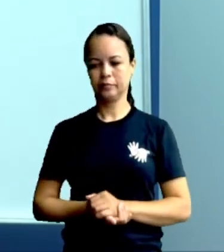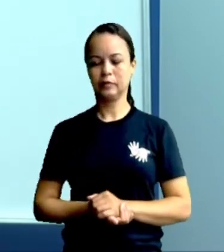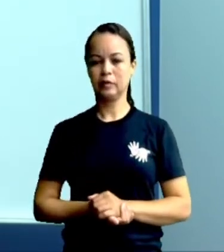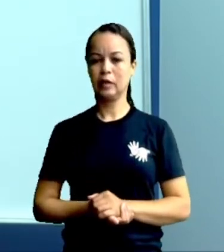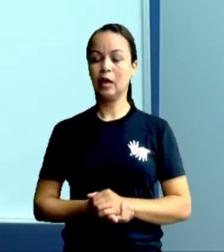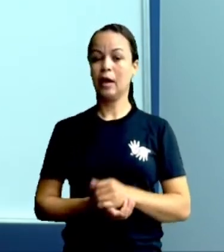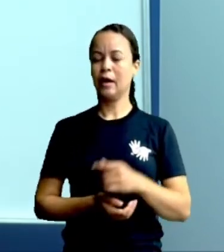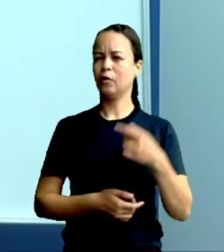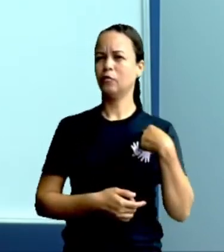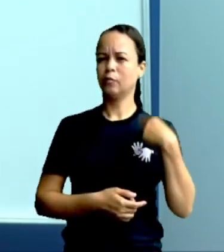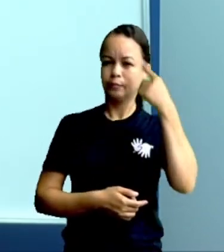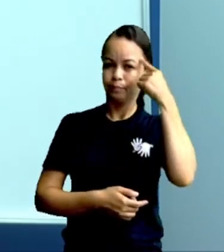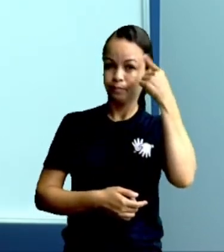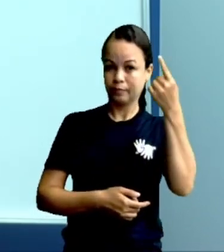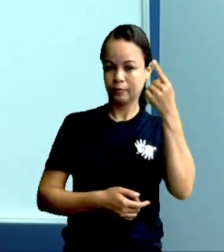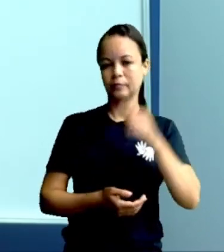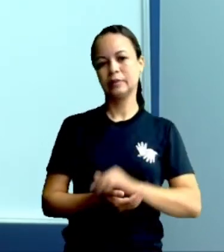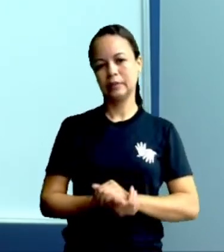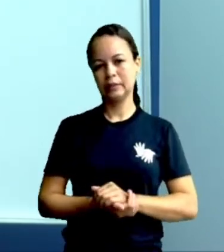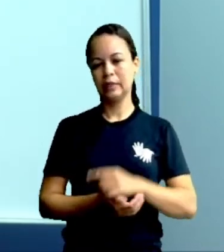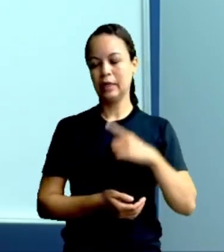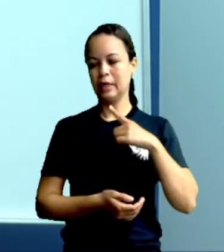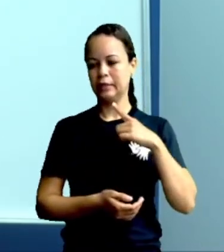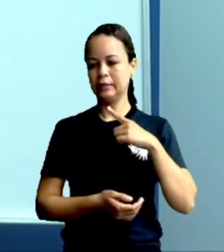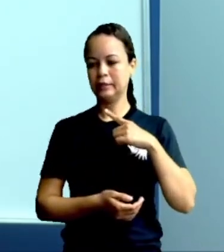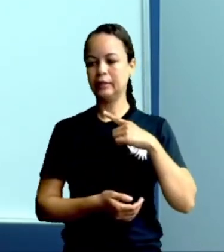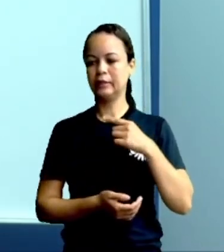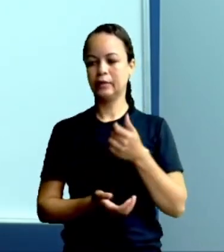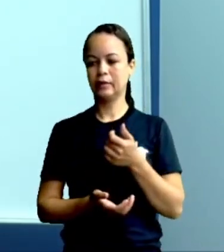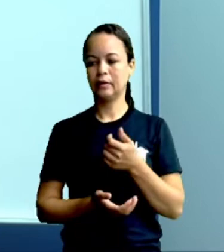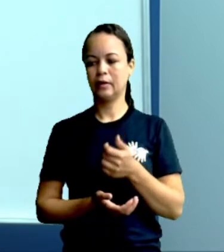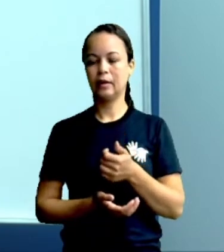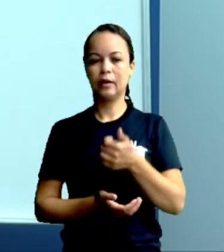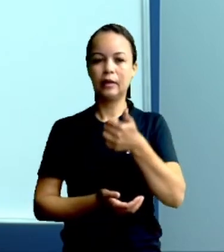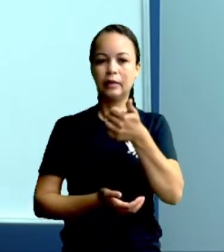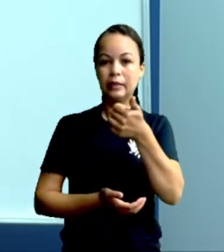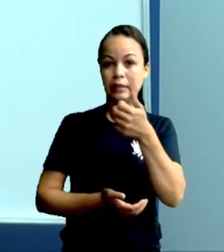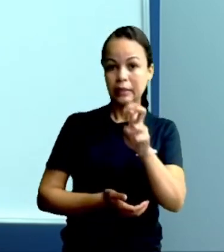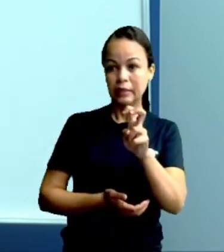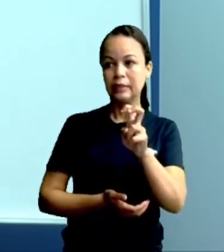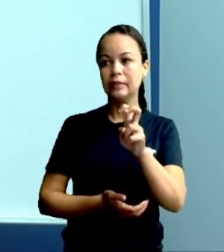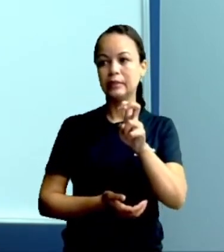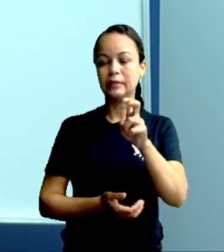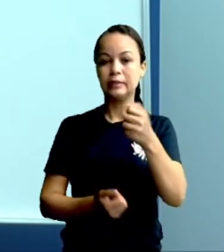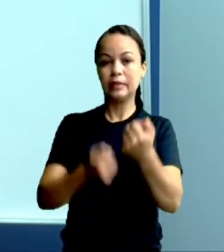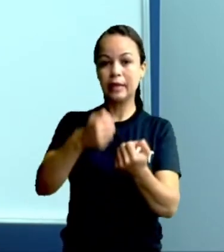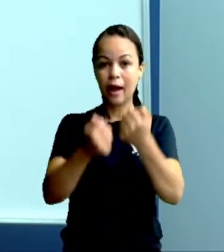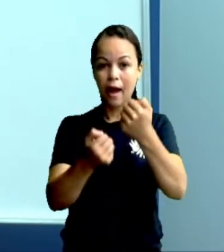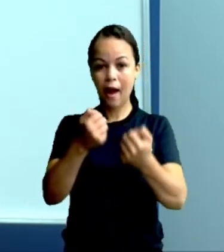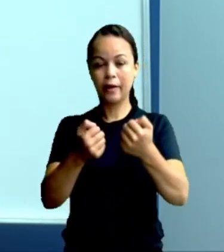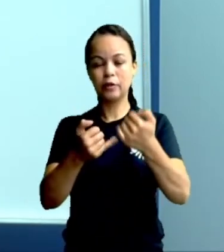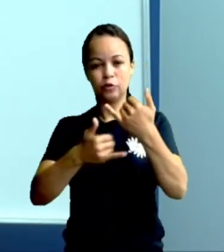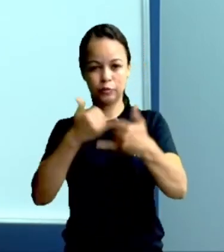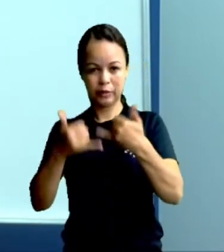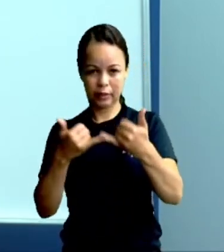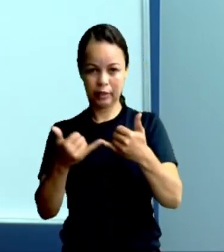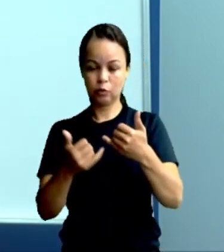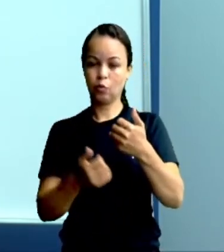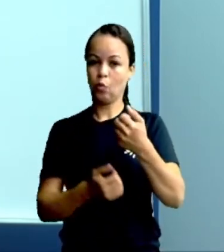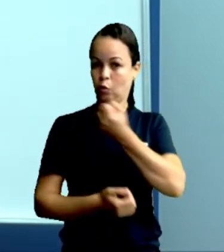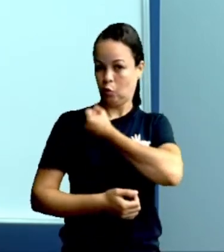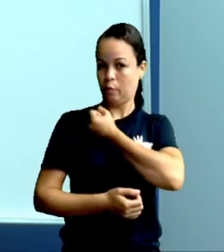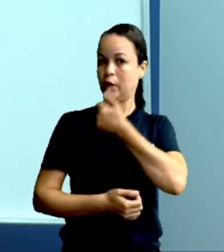Ele tinha 15 carrinhos, certo? Está aqui, ó, o número